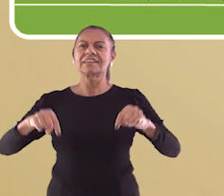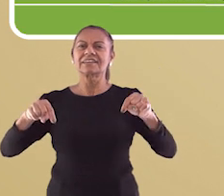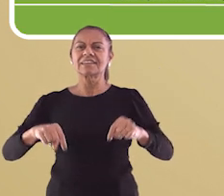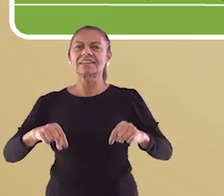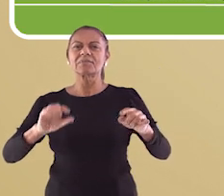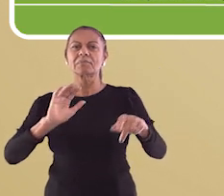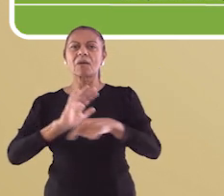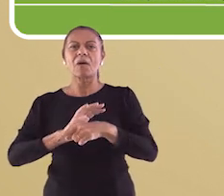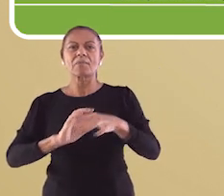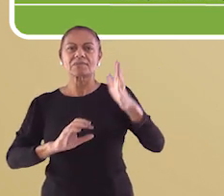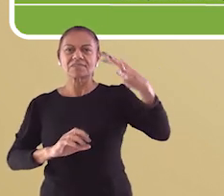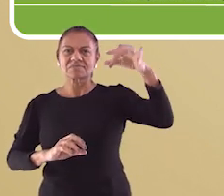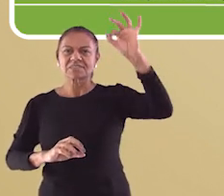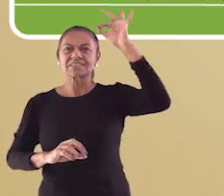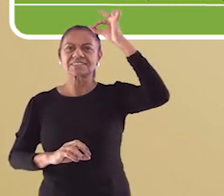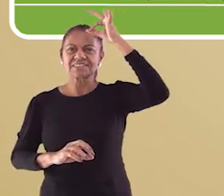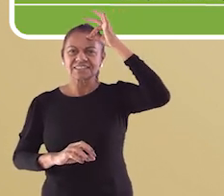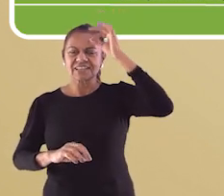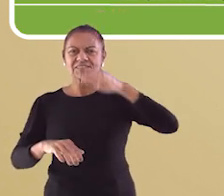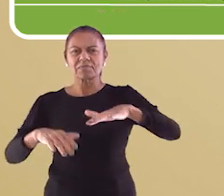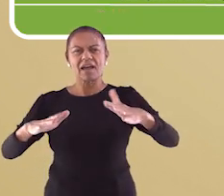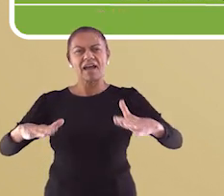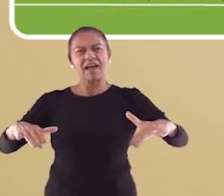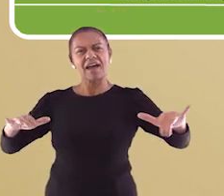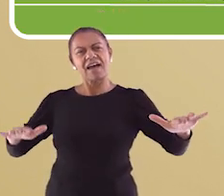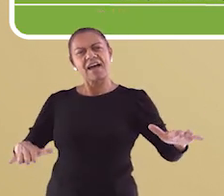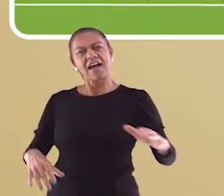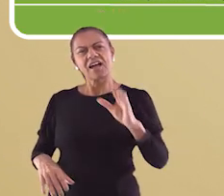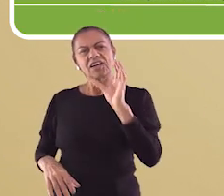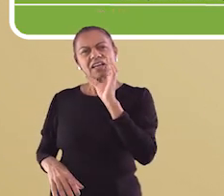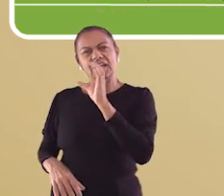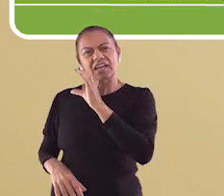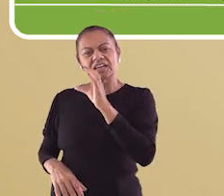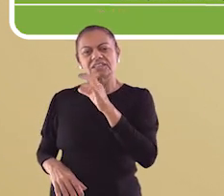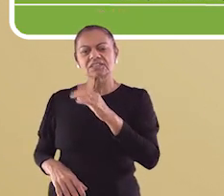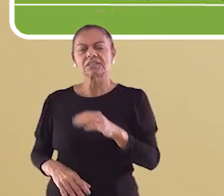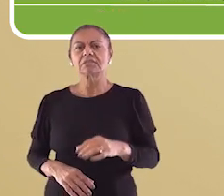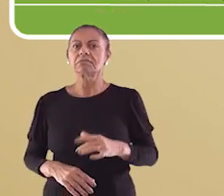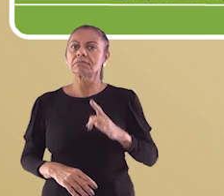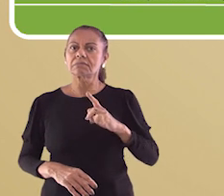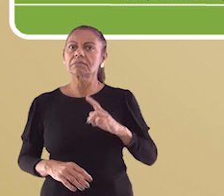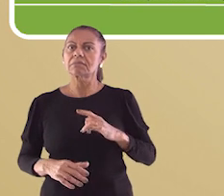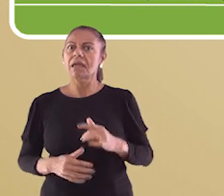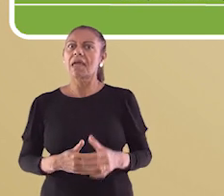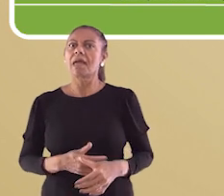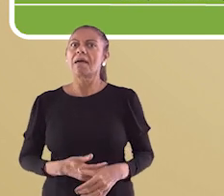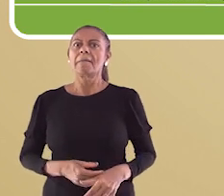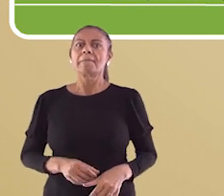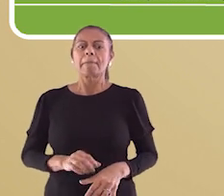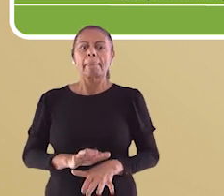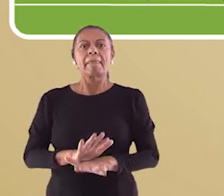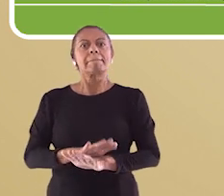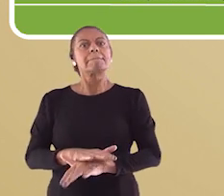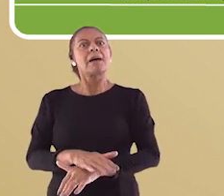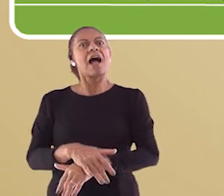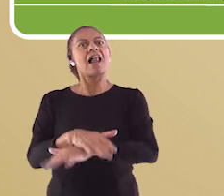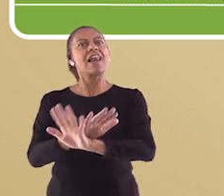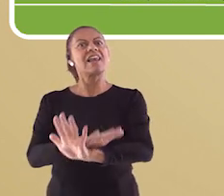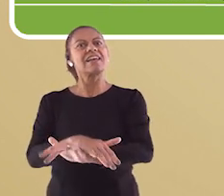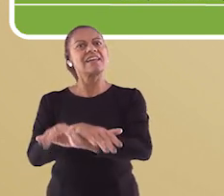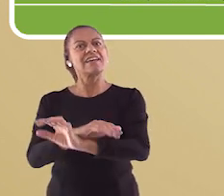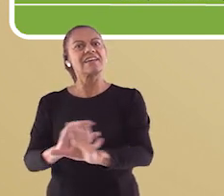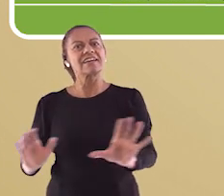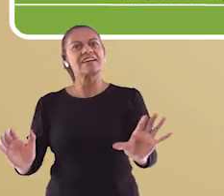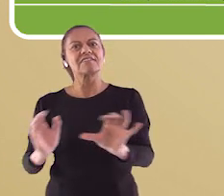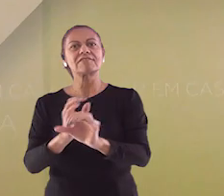filhotes nas águas quentes da costa do Espírito Santo. 20 mil baleias é uma quantidade muito grande, não é